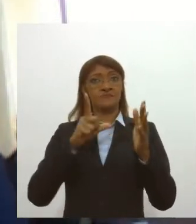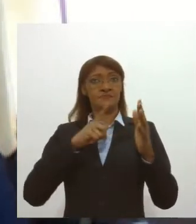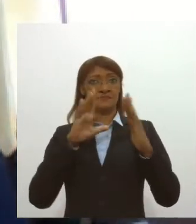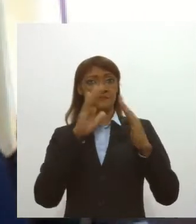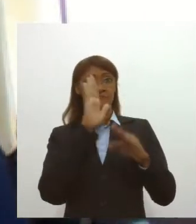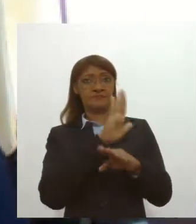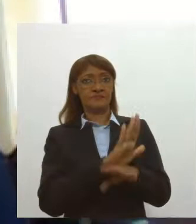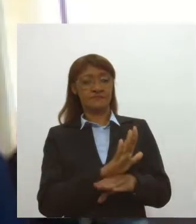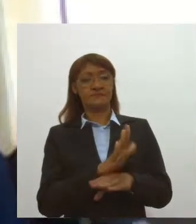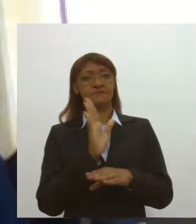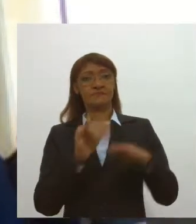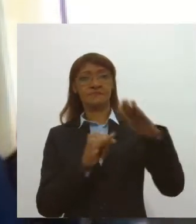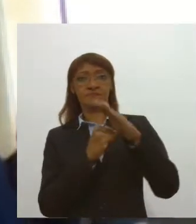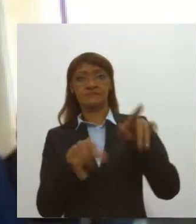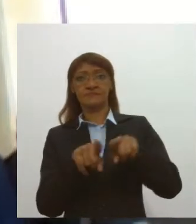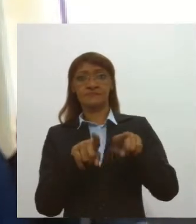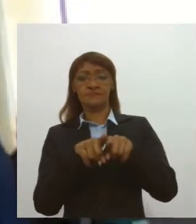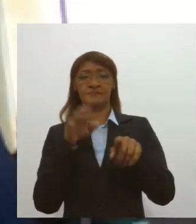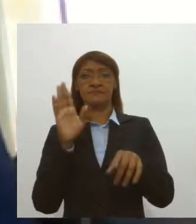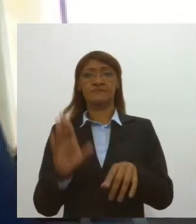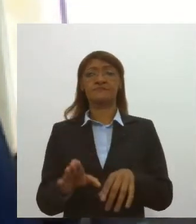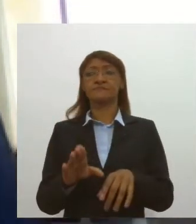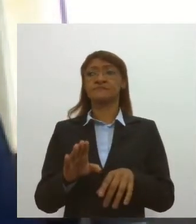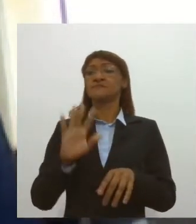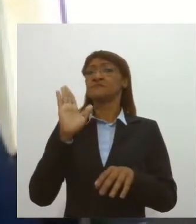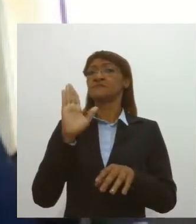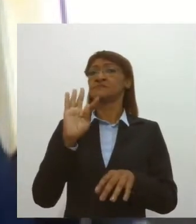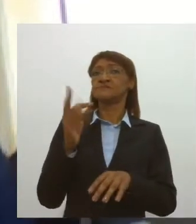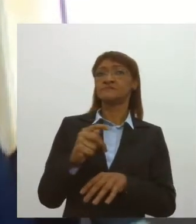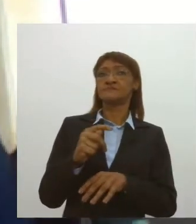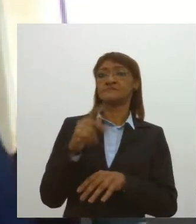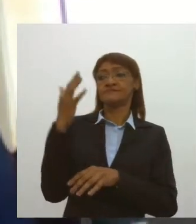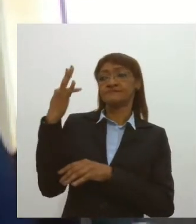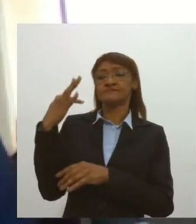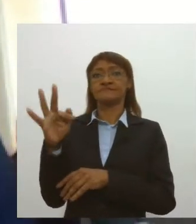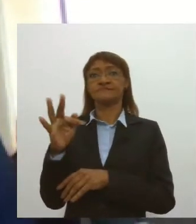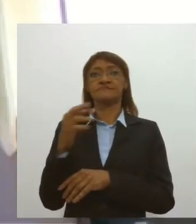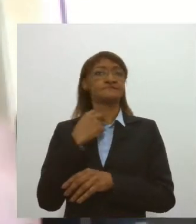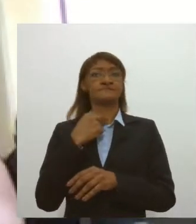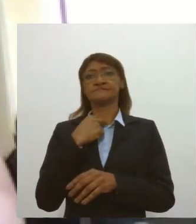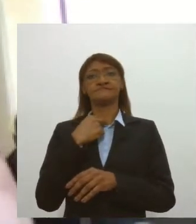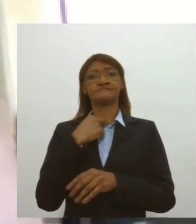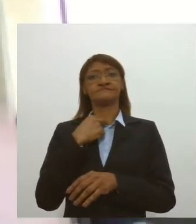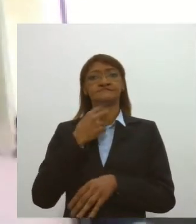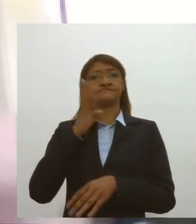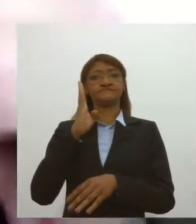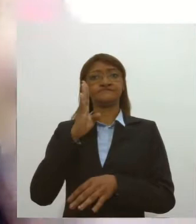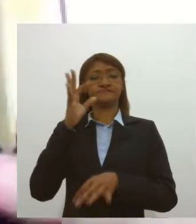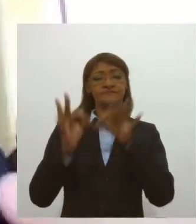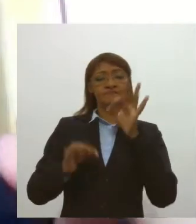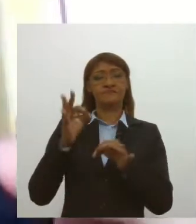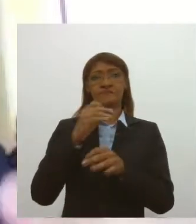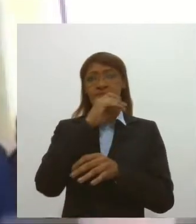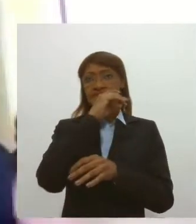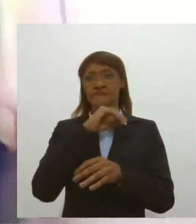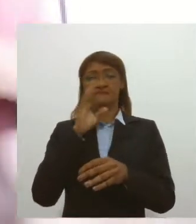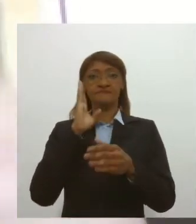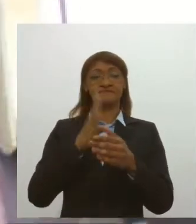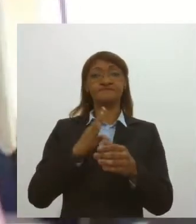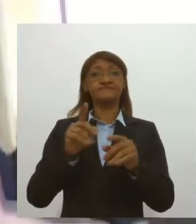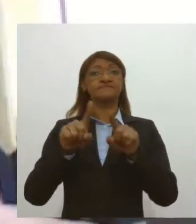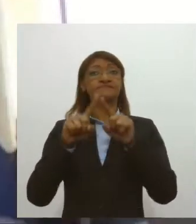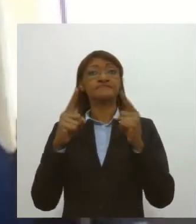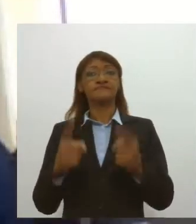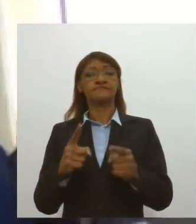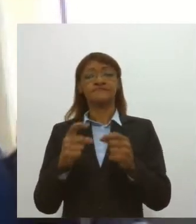que a 13ª vara federal de Curitiba não tinha competência para julgar os casos. De acordo com Irã Barbosa, a decisão fortalece o